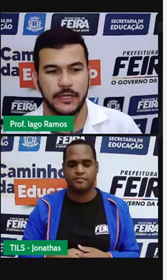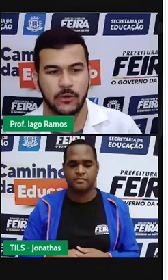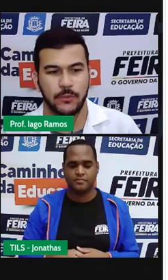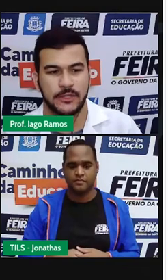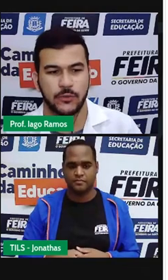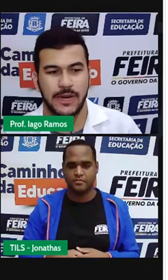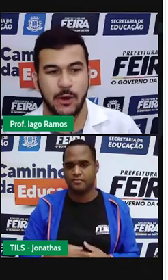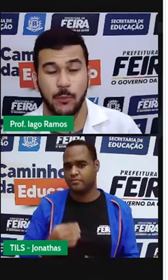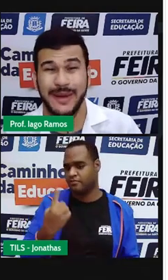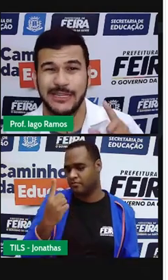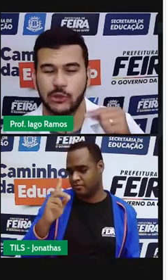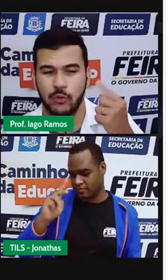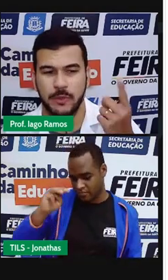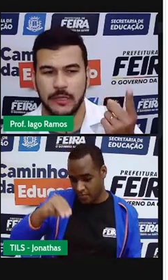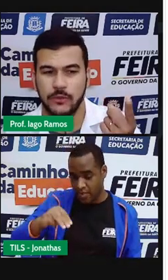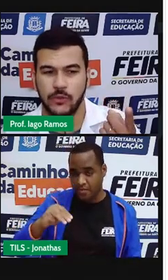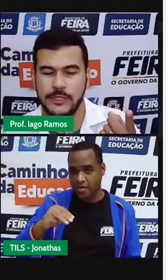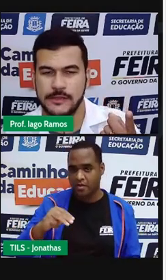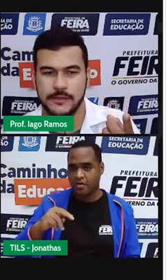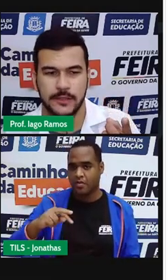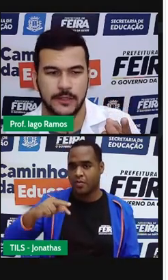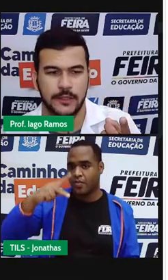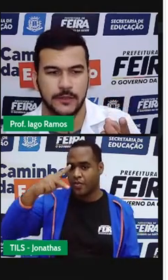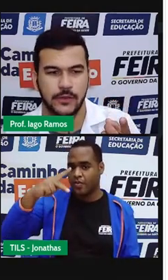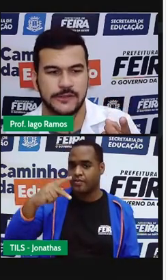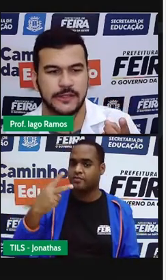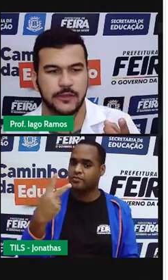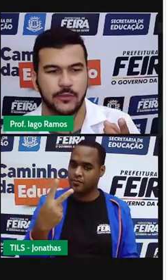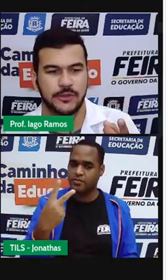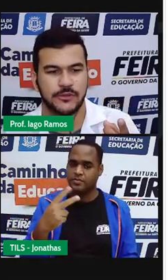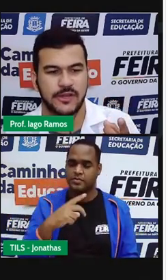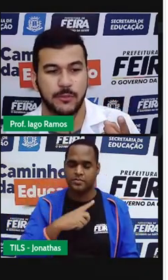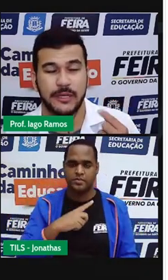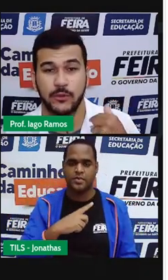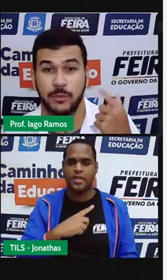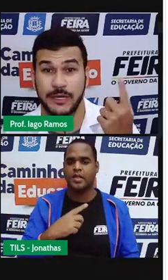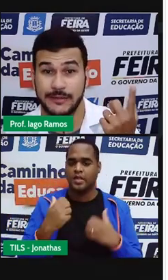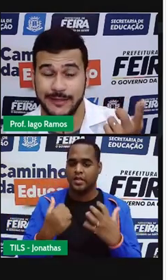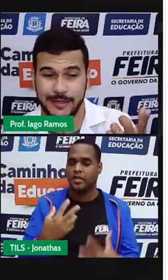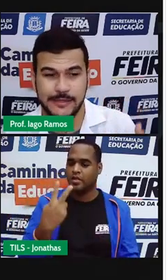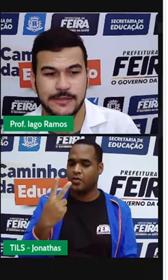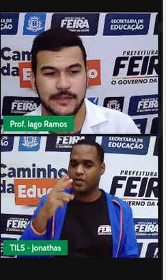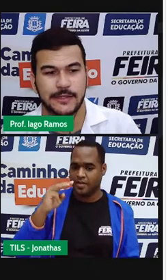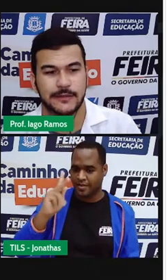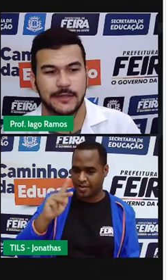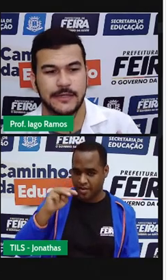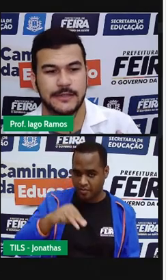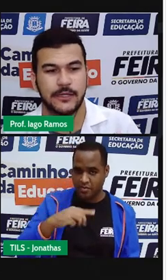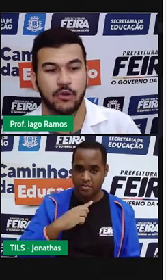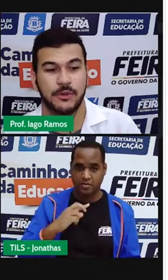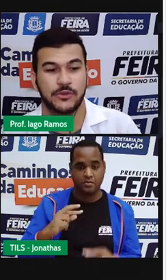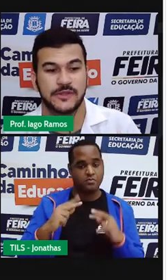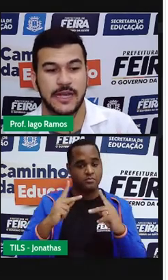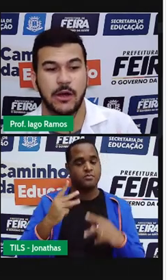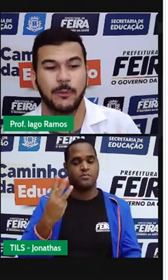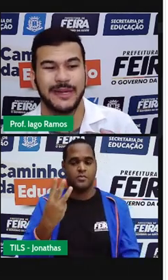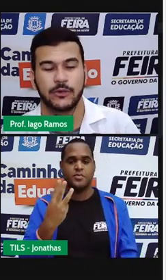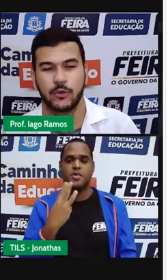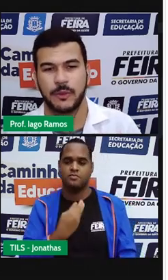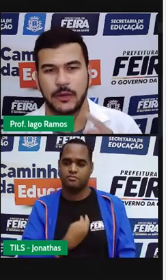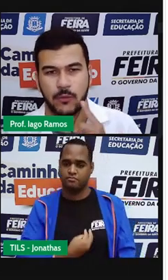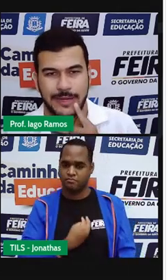Um quilômetro aumentou para dois, dois quilômetros aumentou para três, três quilômetros